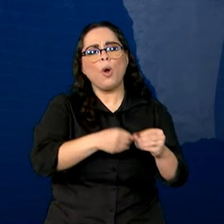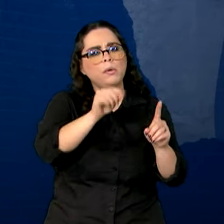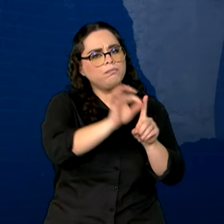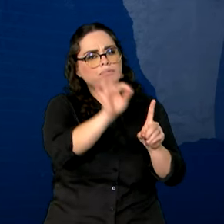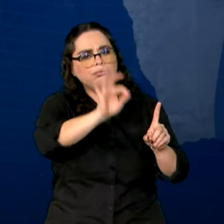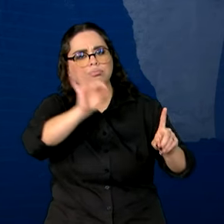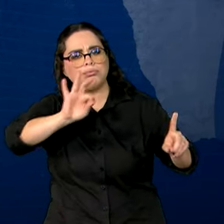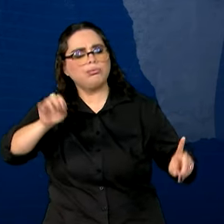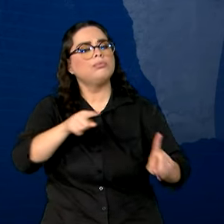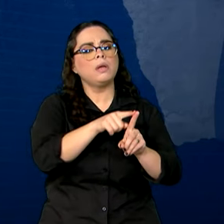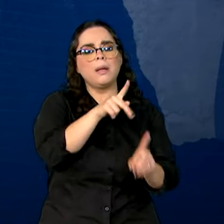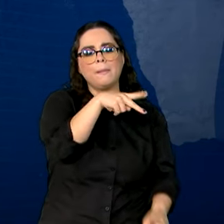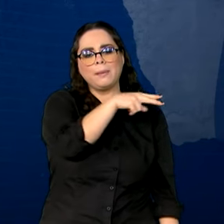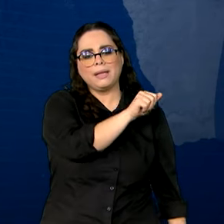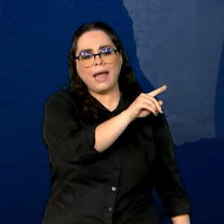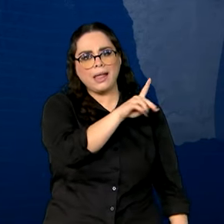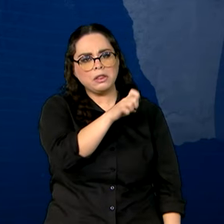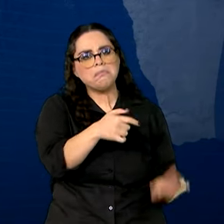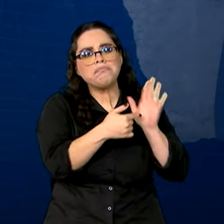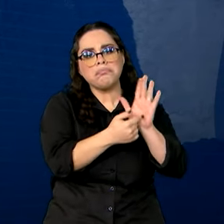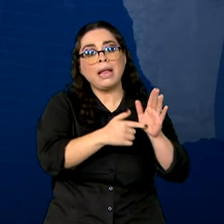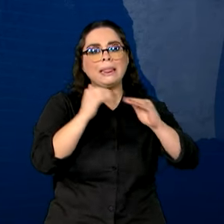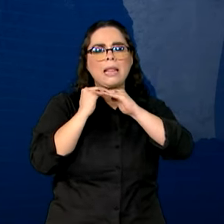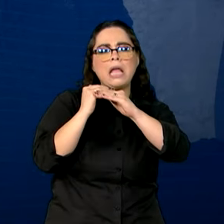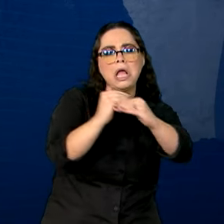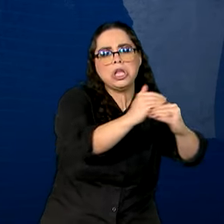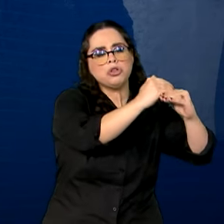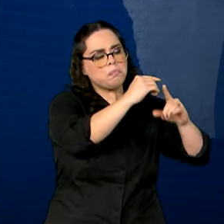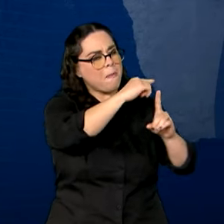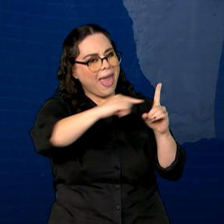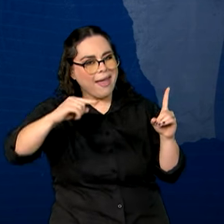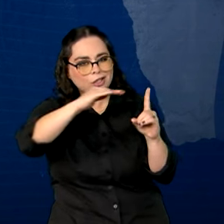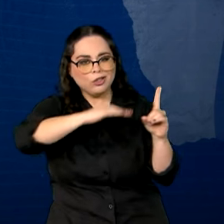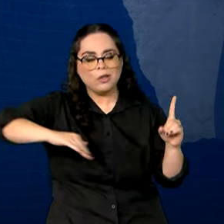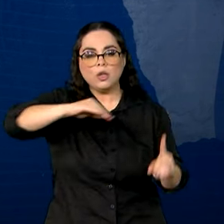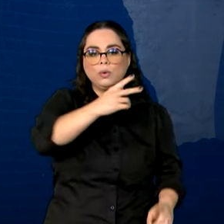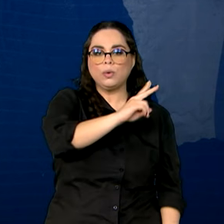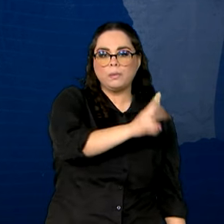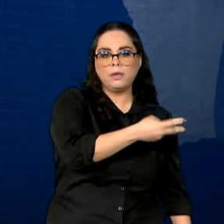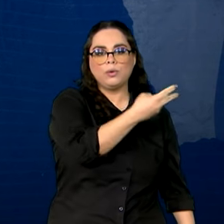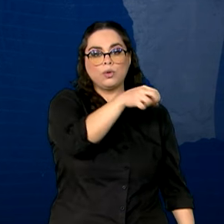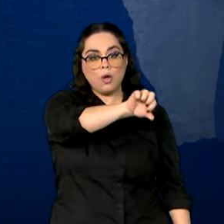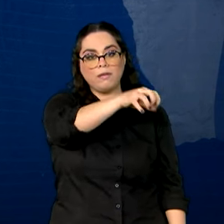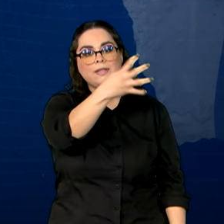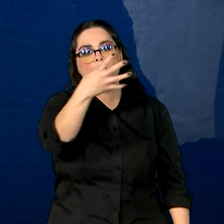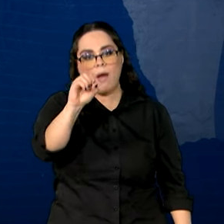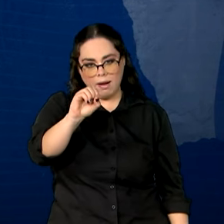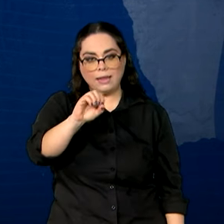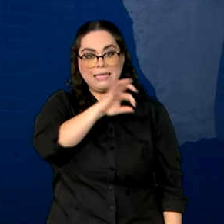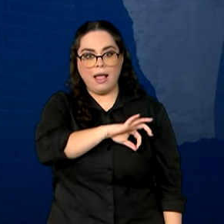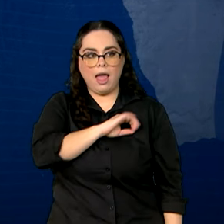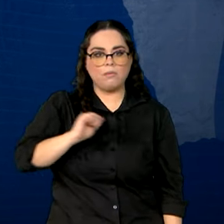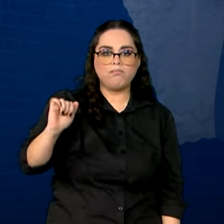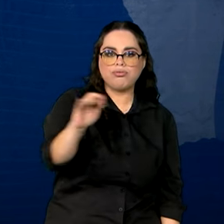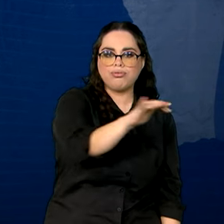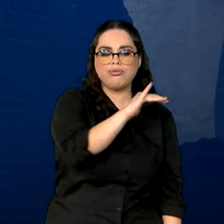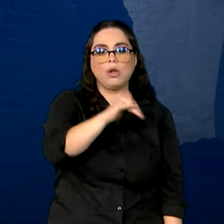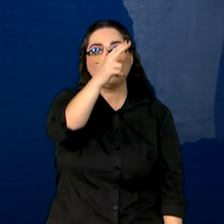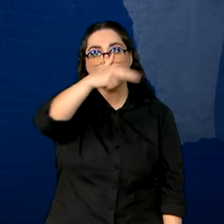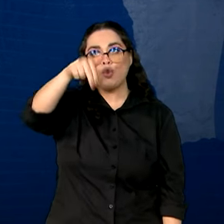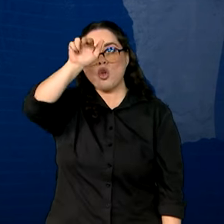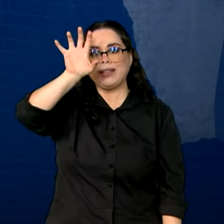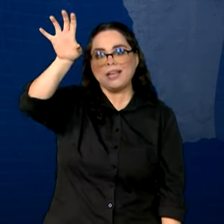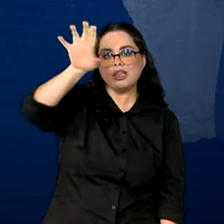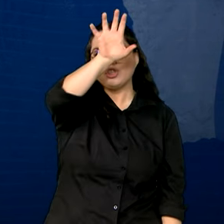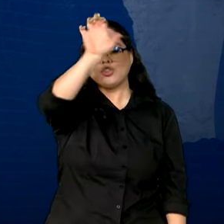contínua aponta que a média nacional ficou em R$ 2.940,00, com crescimento nas regiões Nordeste